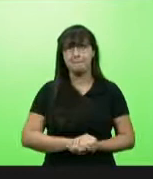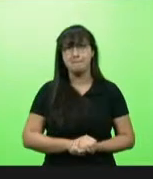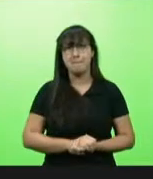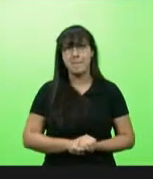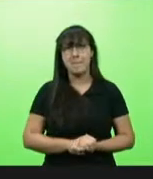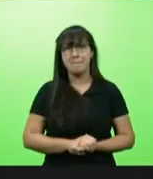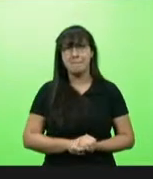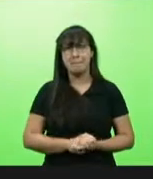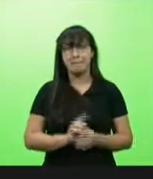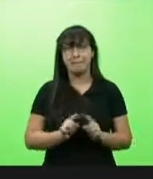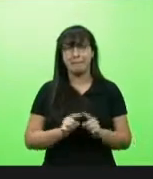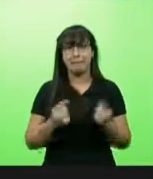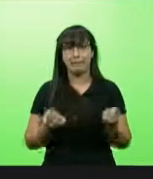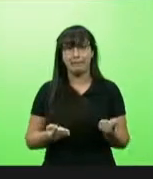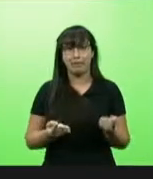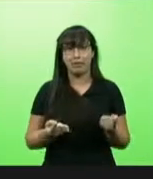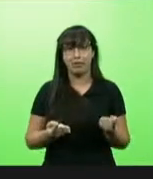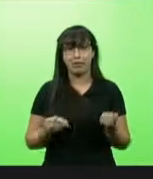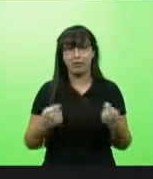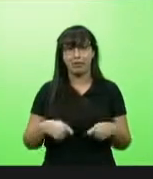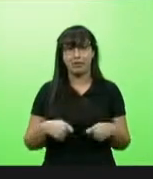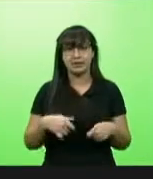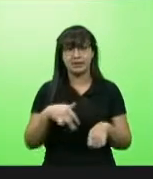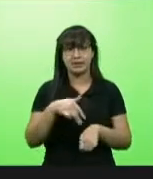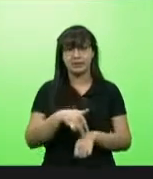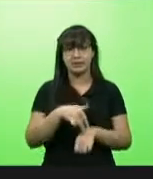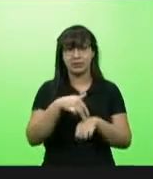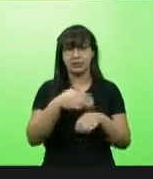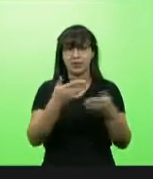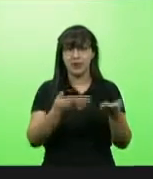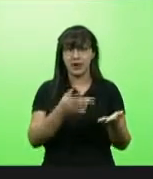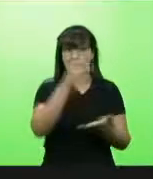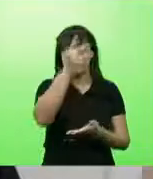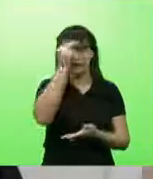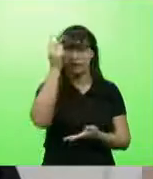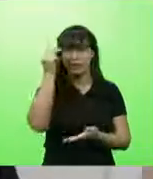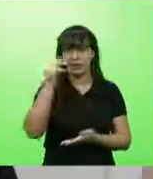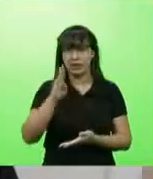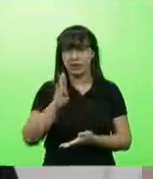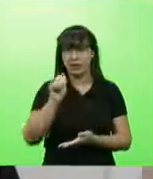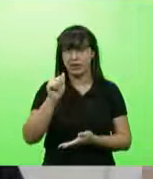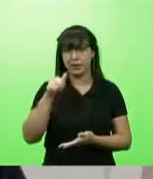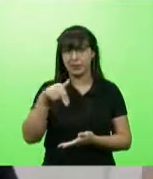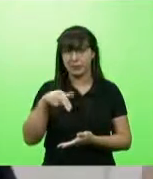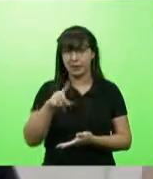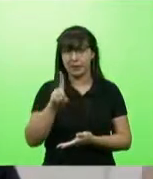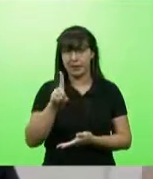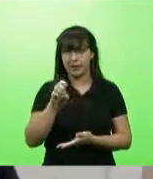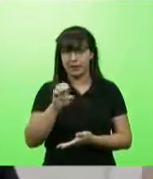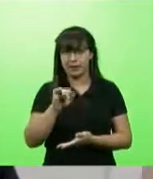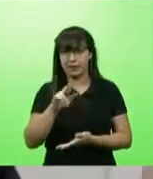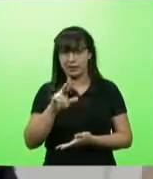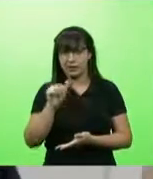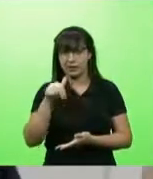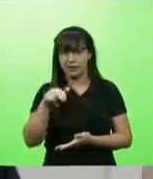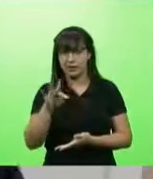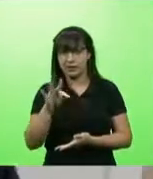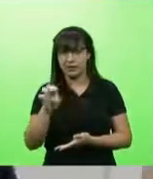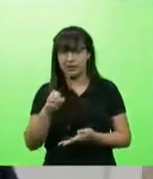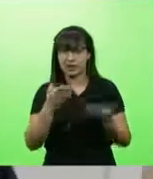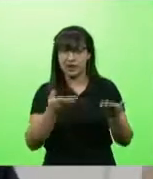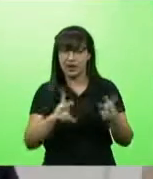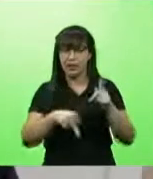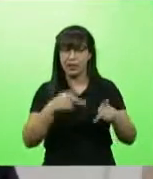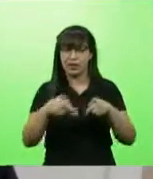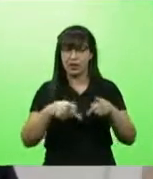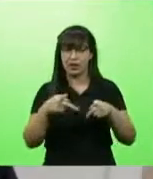tem que ir uma moção para o prefeito de Bandeirante, cuja população é maior do que